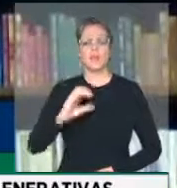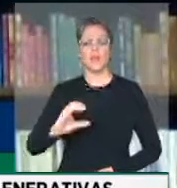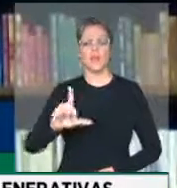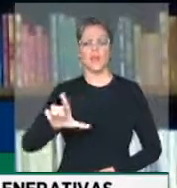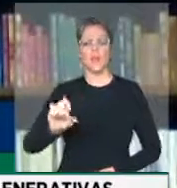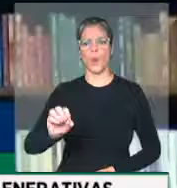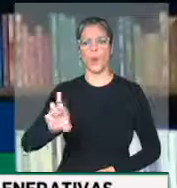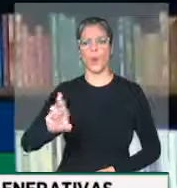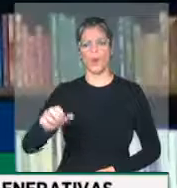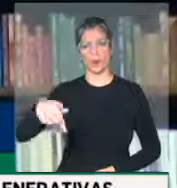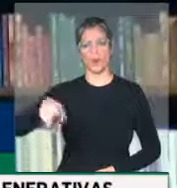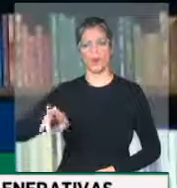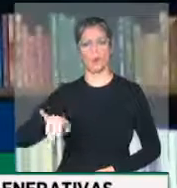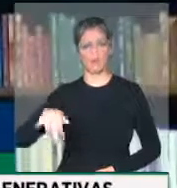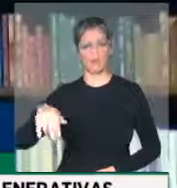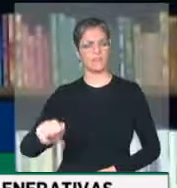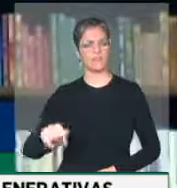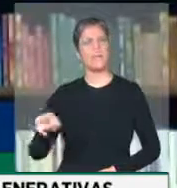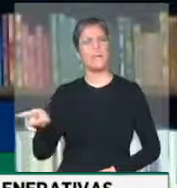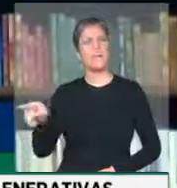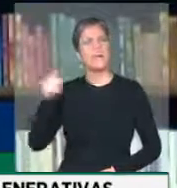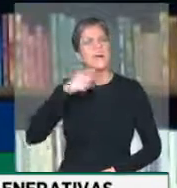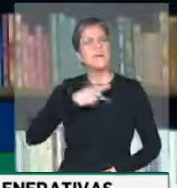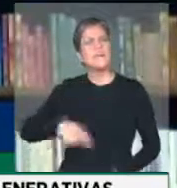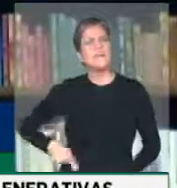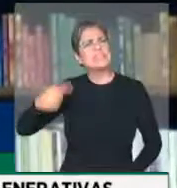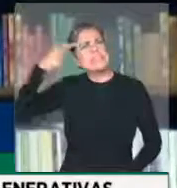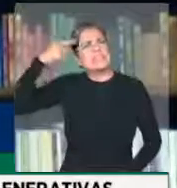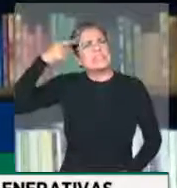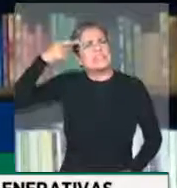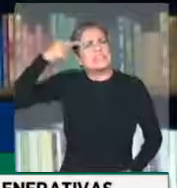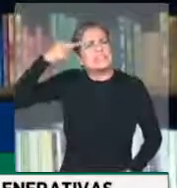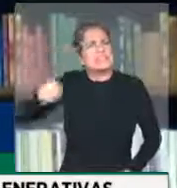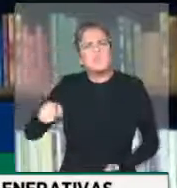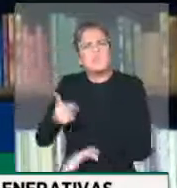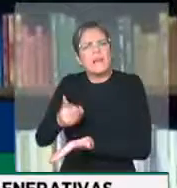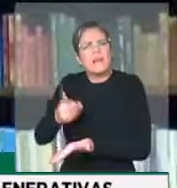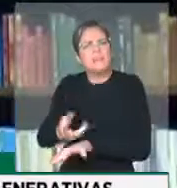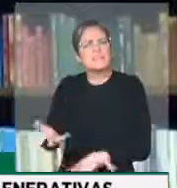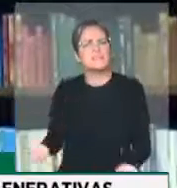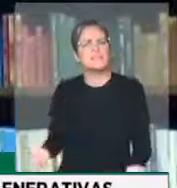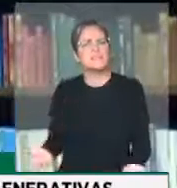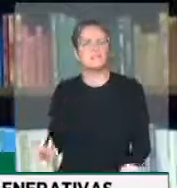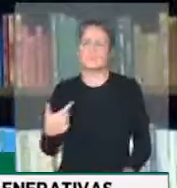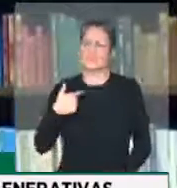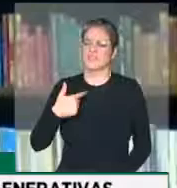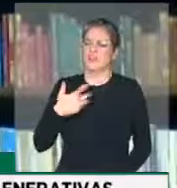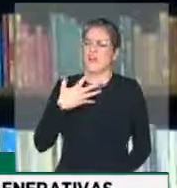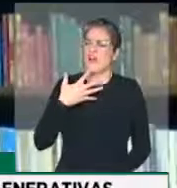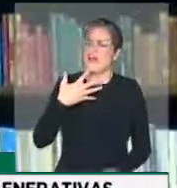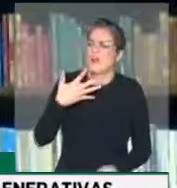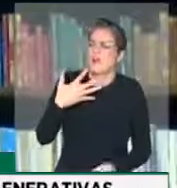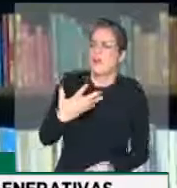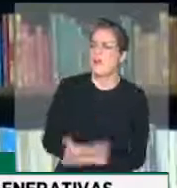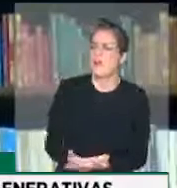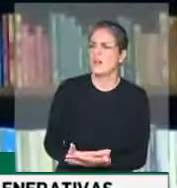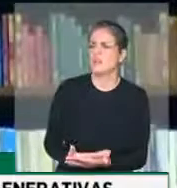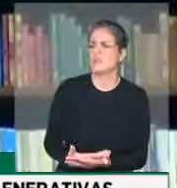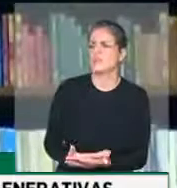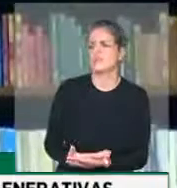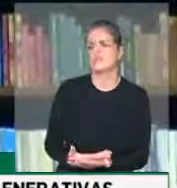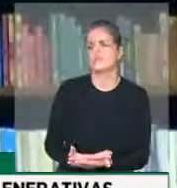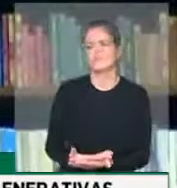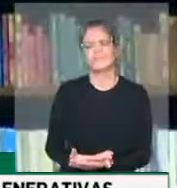do presidente da República em relação à cloroquina, eu me espanto, porque a